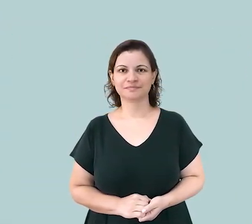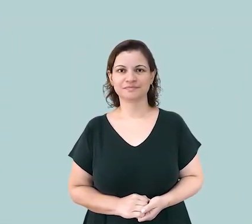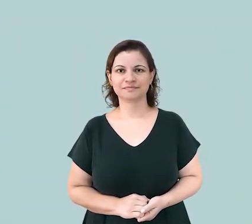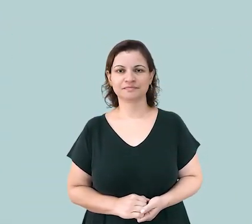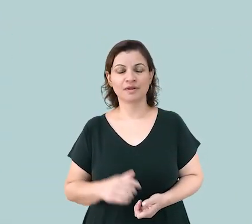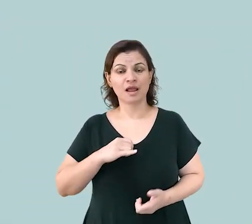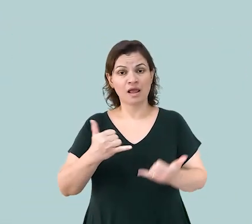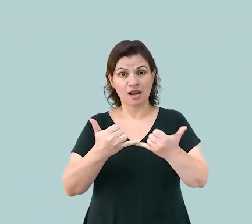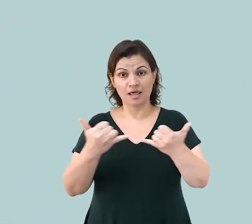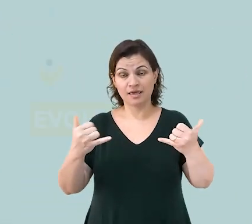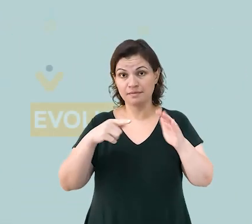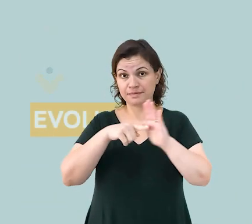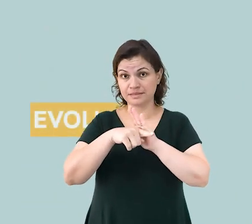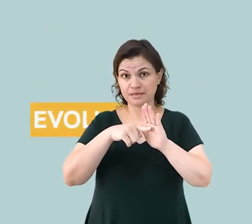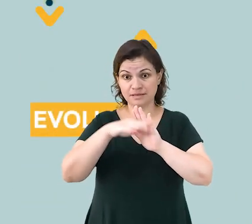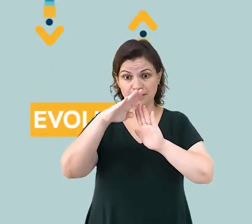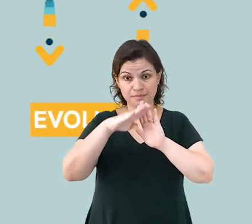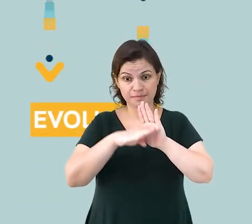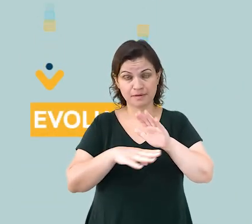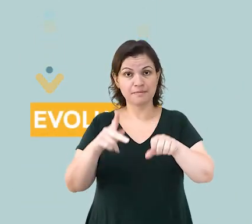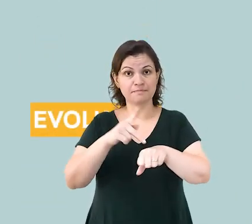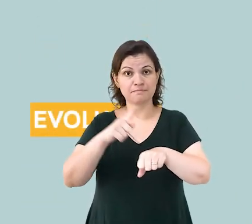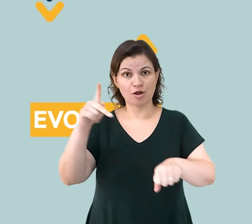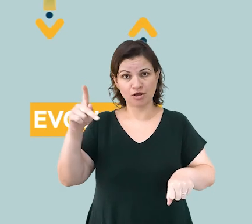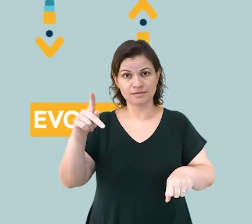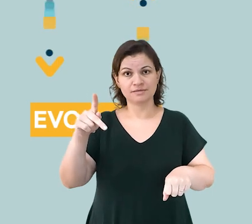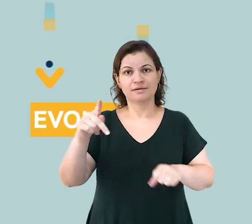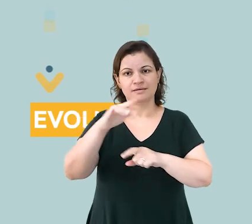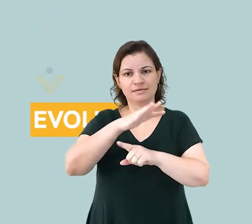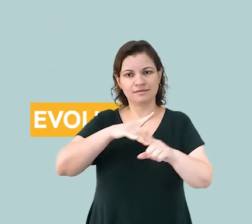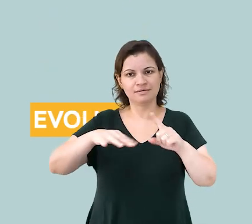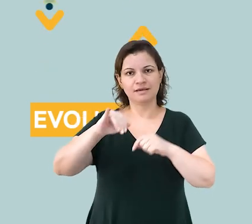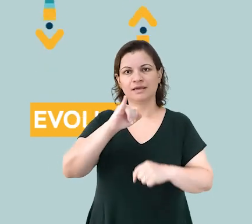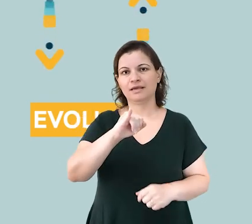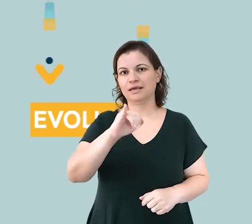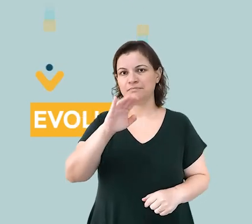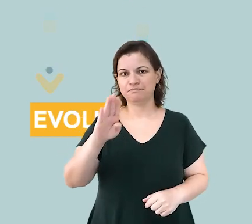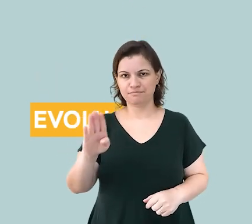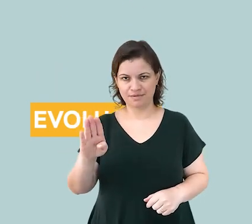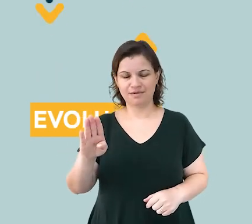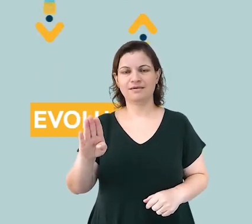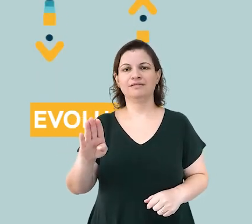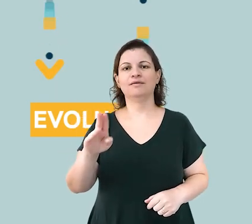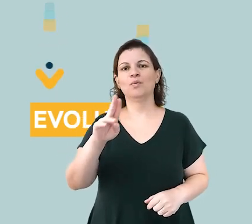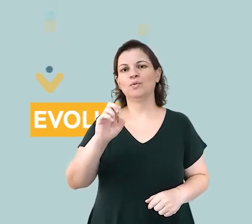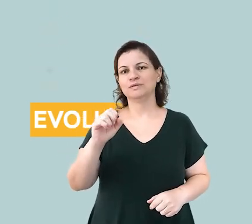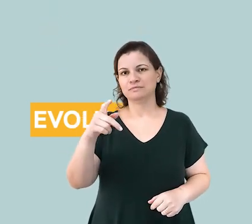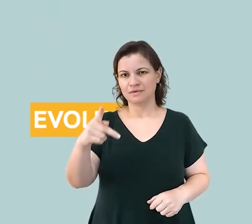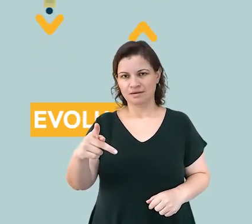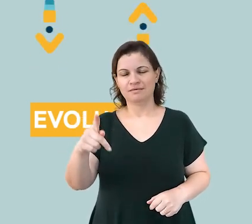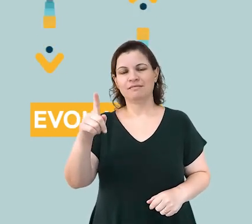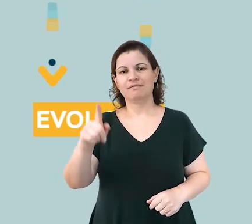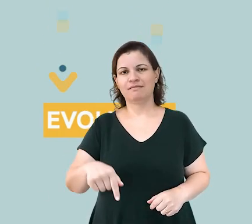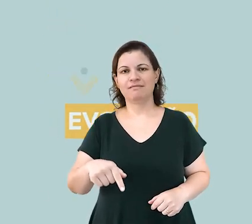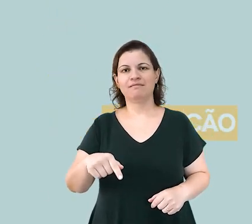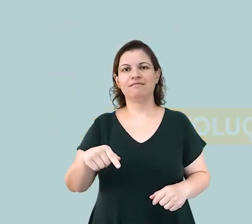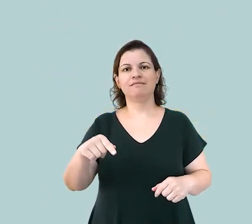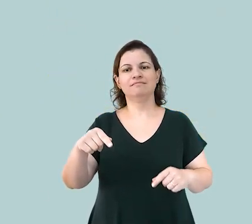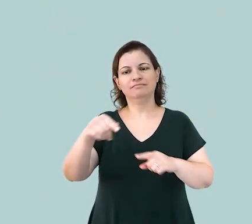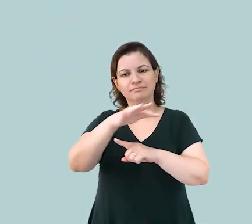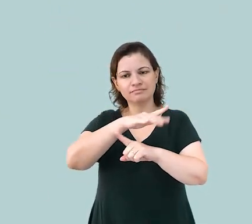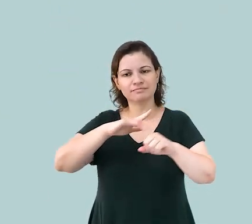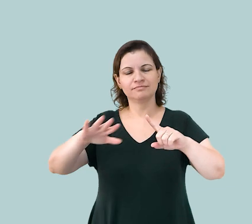Uma das linhas de pesquisa do Programa de Pós-Graduação em Ecologia do Instituto de Biociências da USP é a de Ecologia